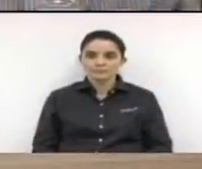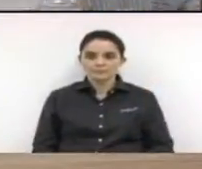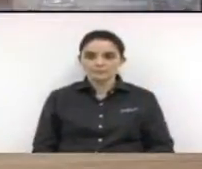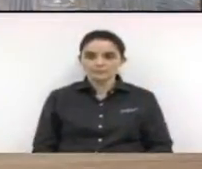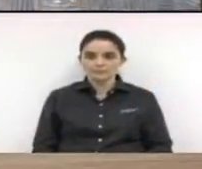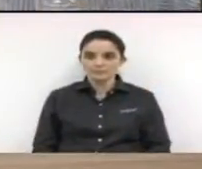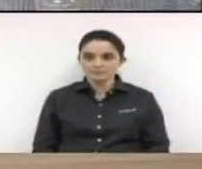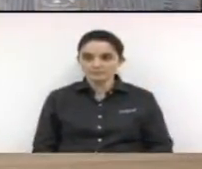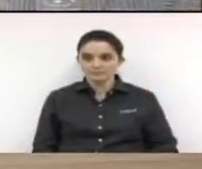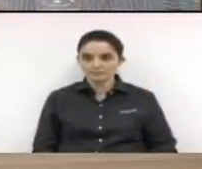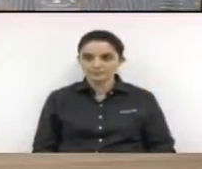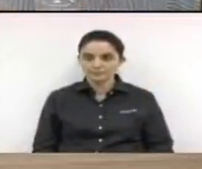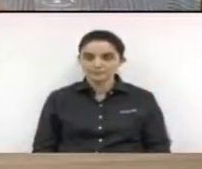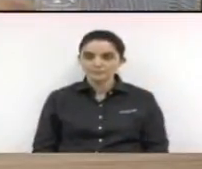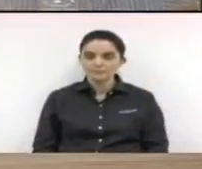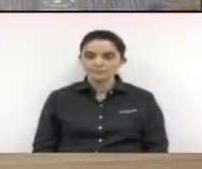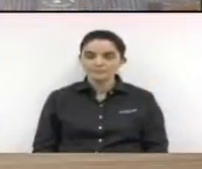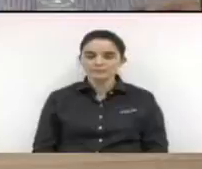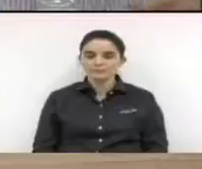primeiro secretário.